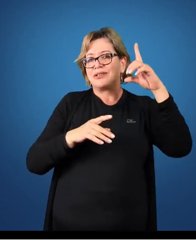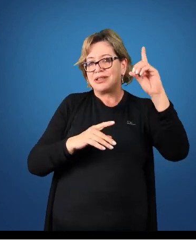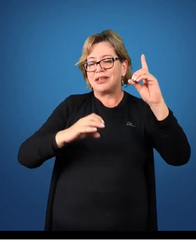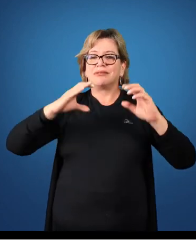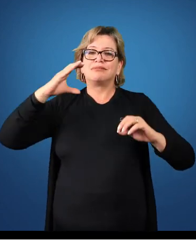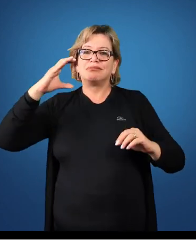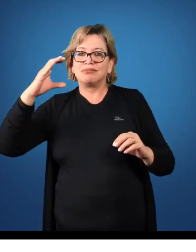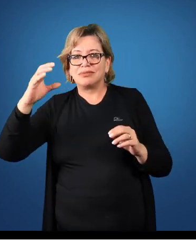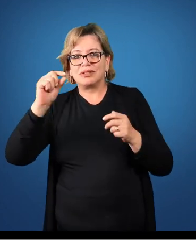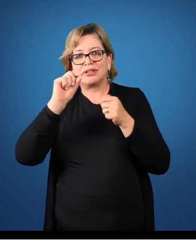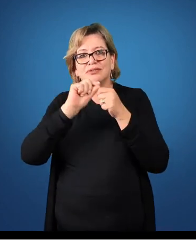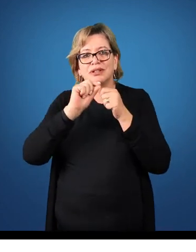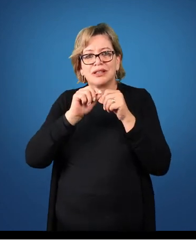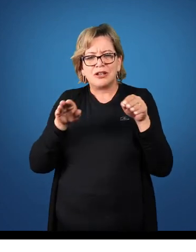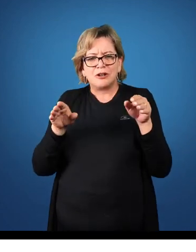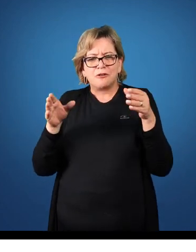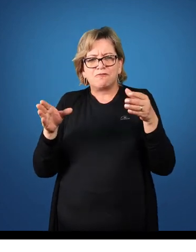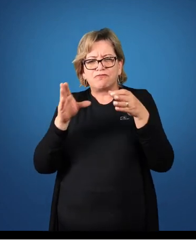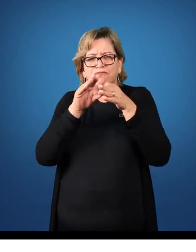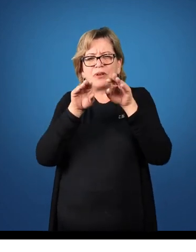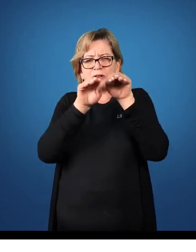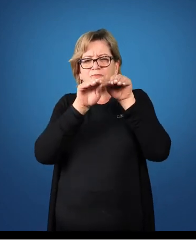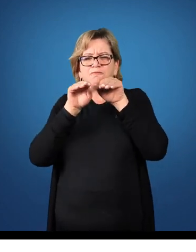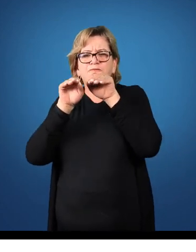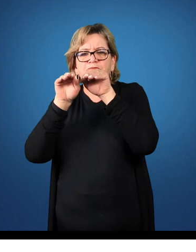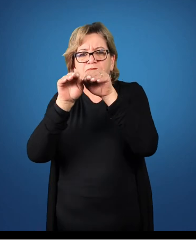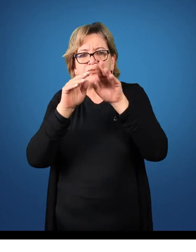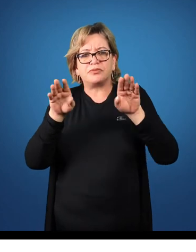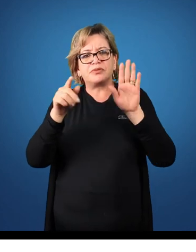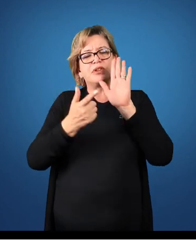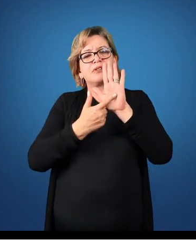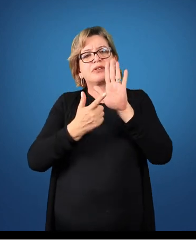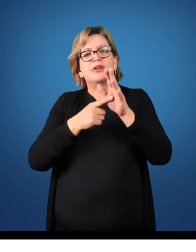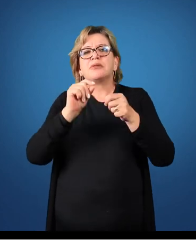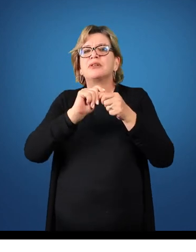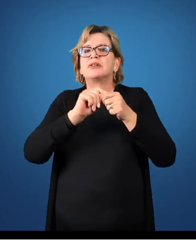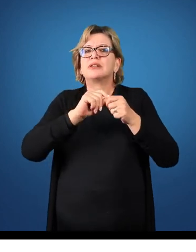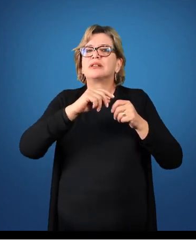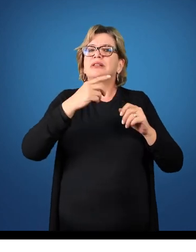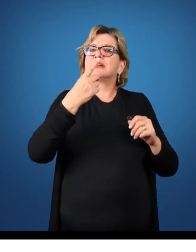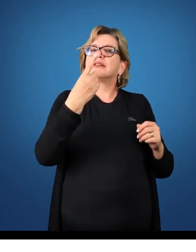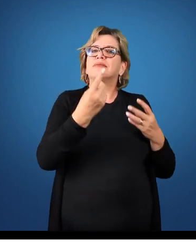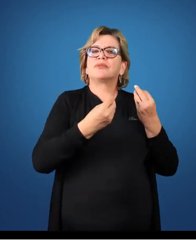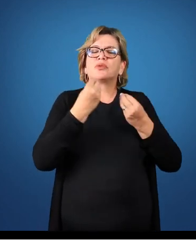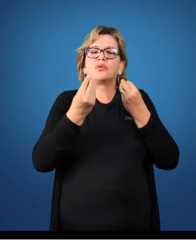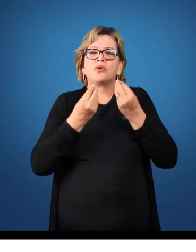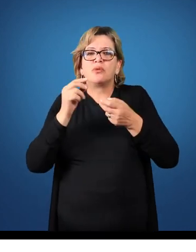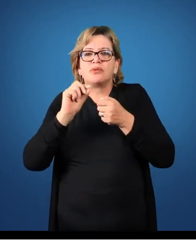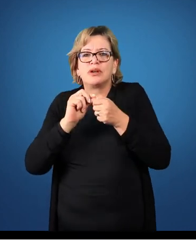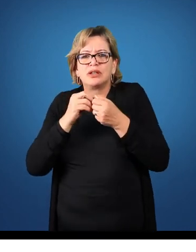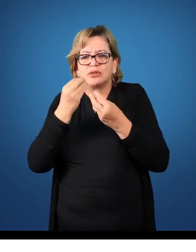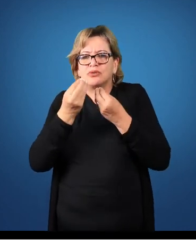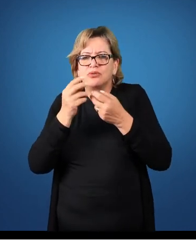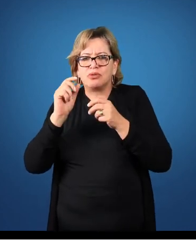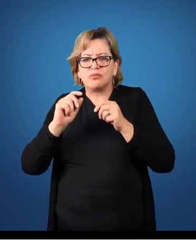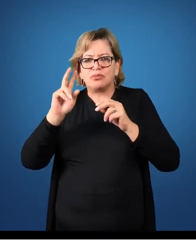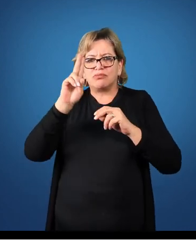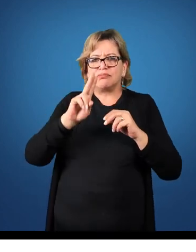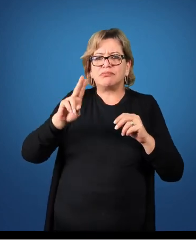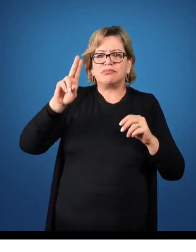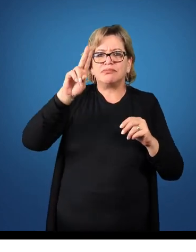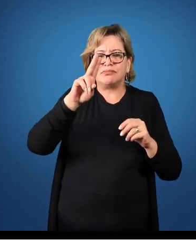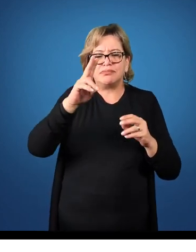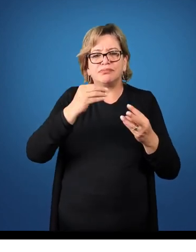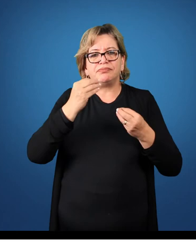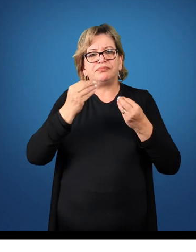de fazer os fechamentos de demonstrativos contábeis de onde vem, para onde vai esse recurso,